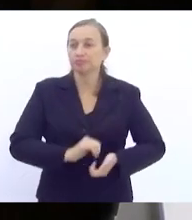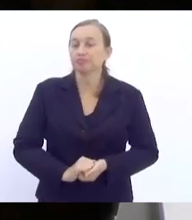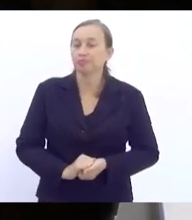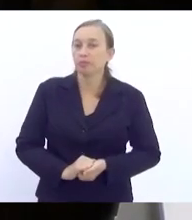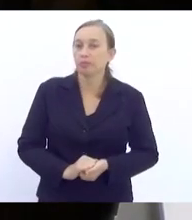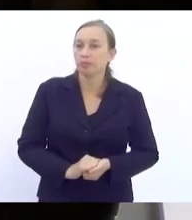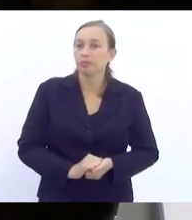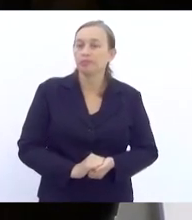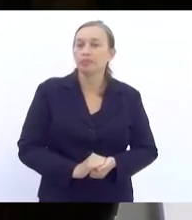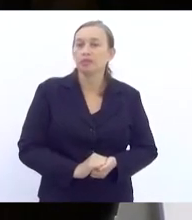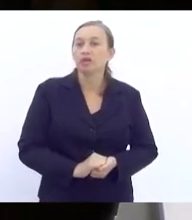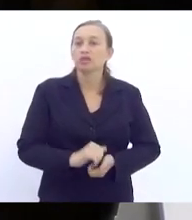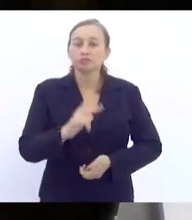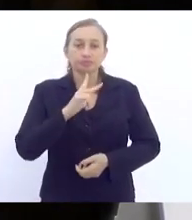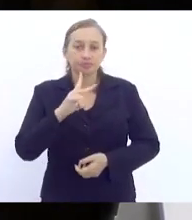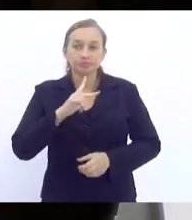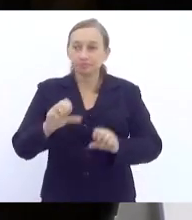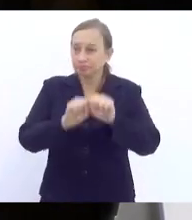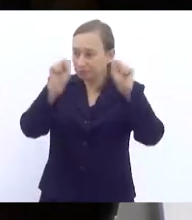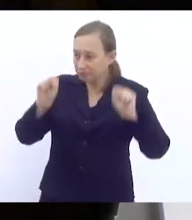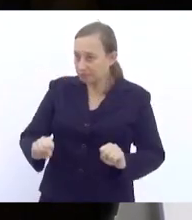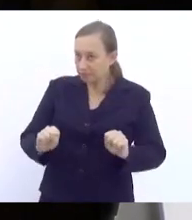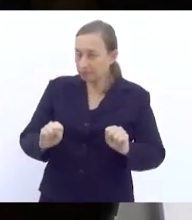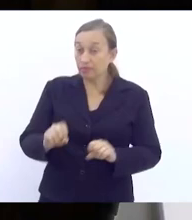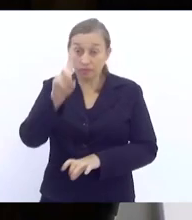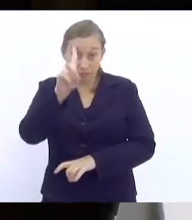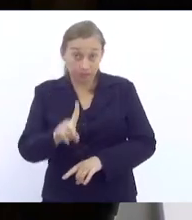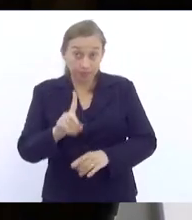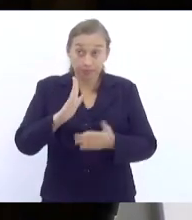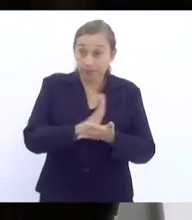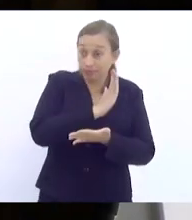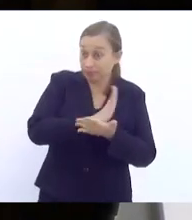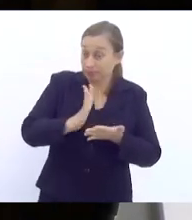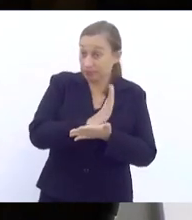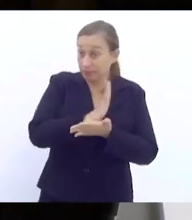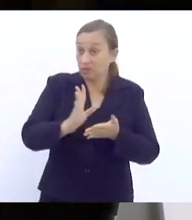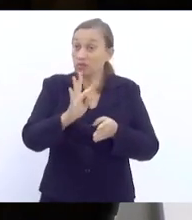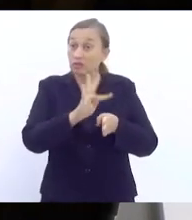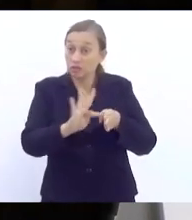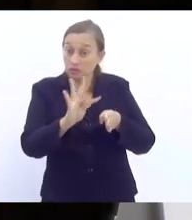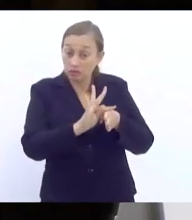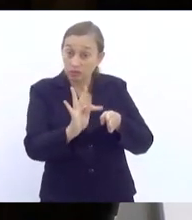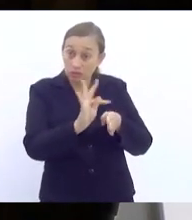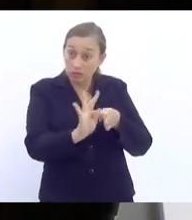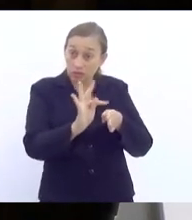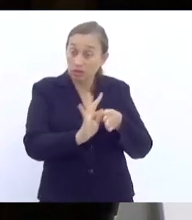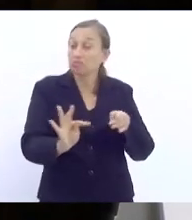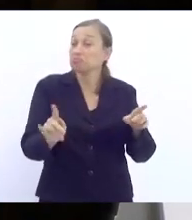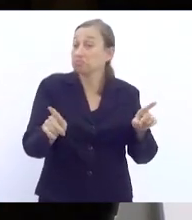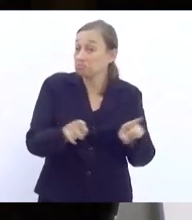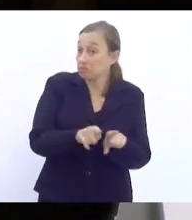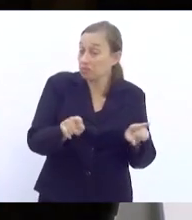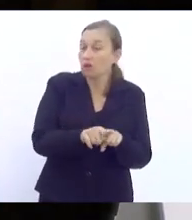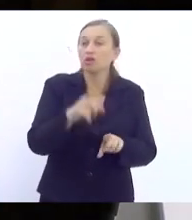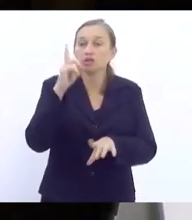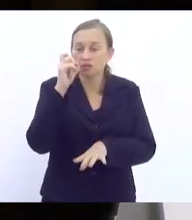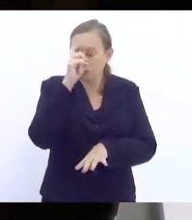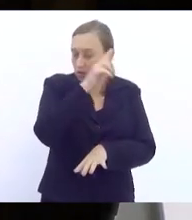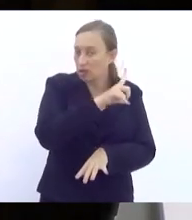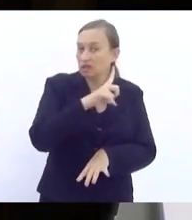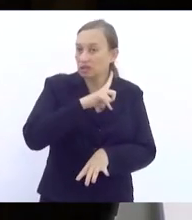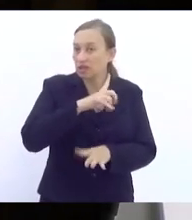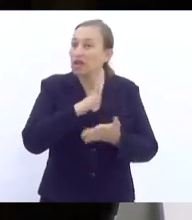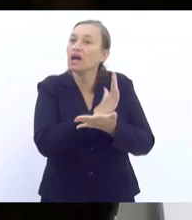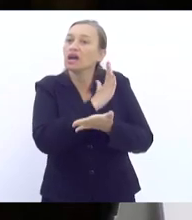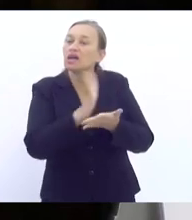Inclusive, o próprio sistema de garantia de direitos, muitas vezes, os conselhos tutelares, eles têm dificuldade, às